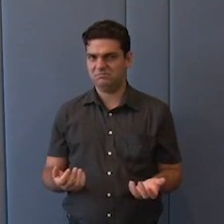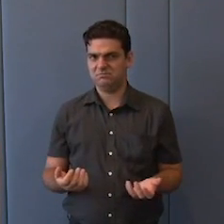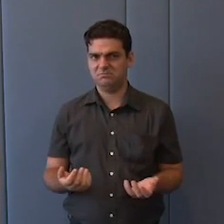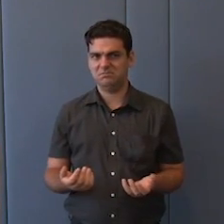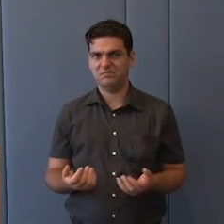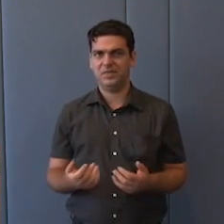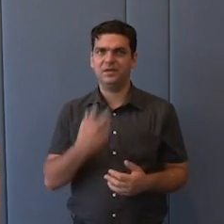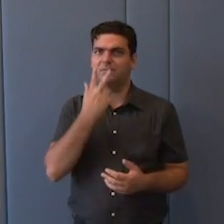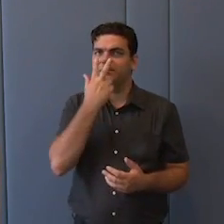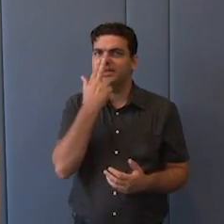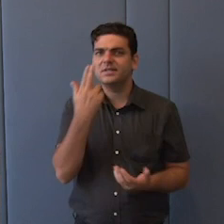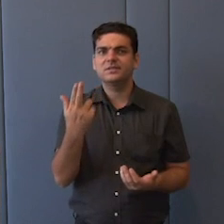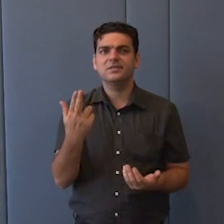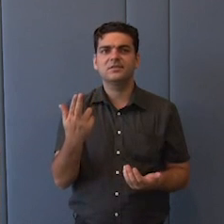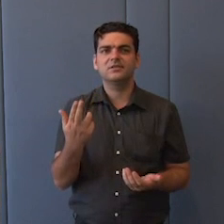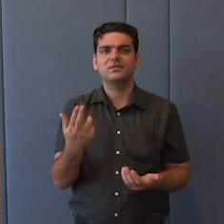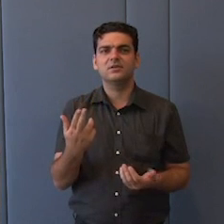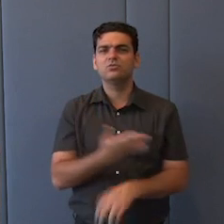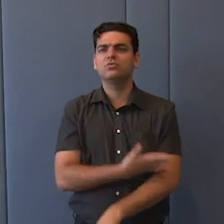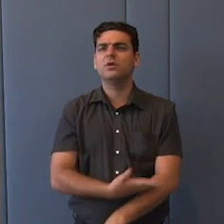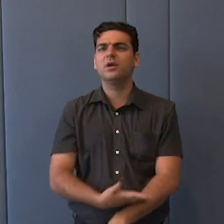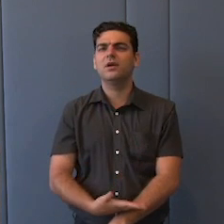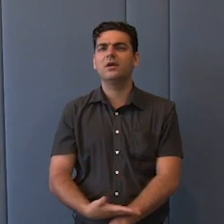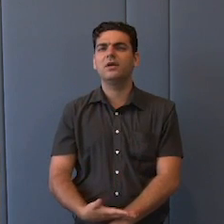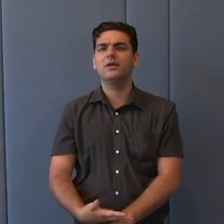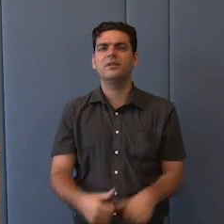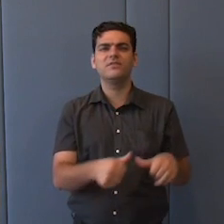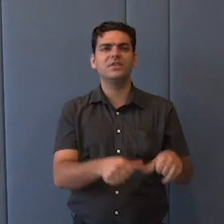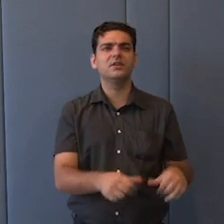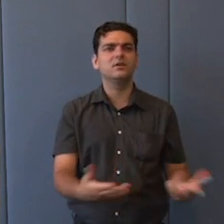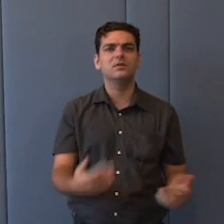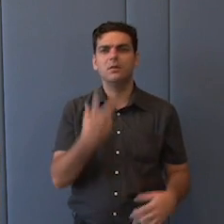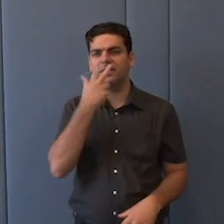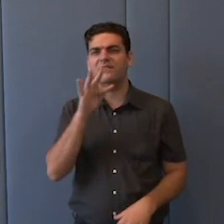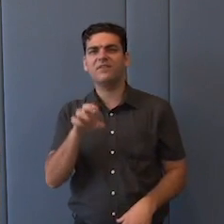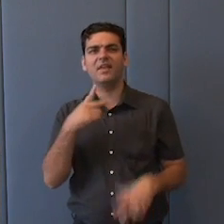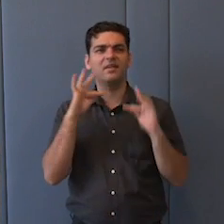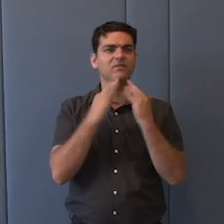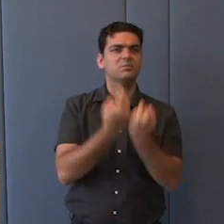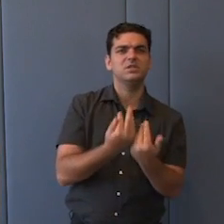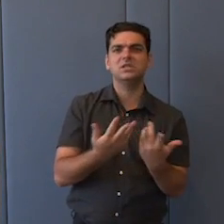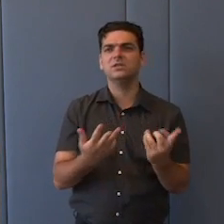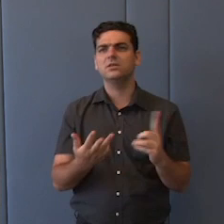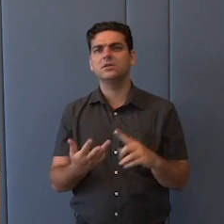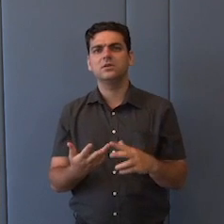Ou seja, toda a esfera da fé, da família, da